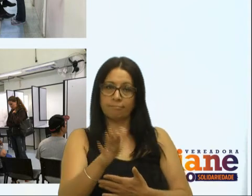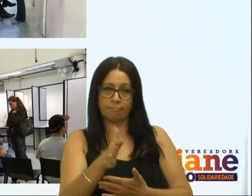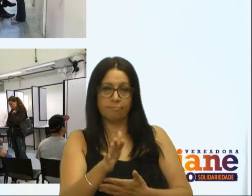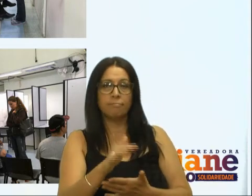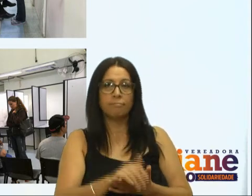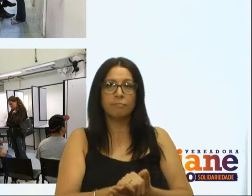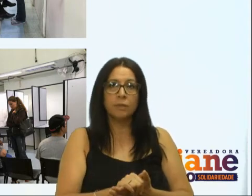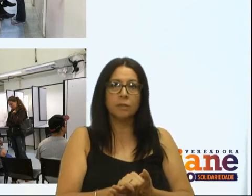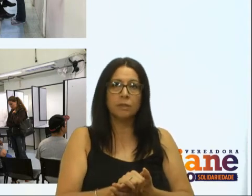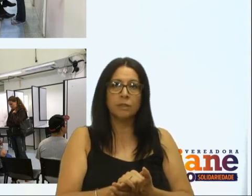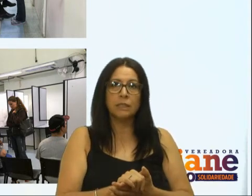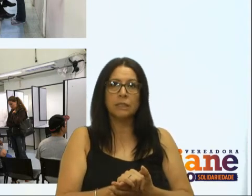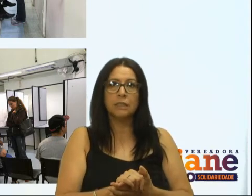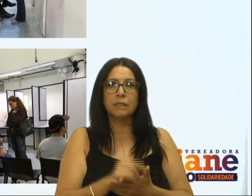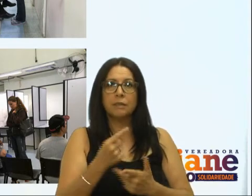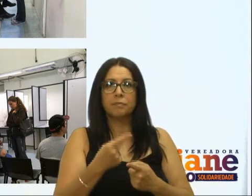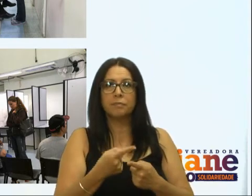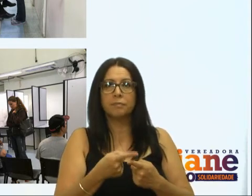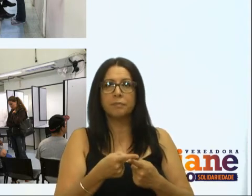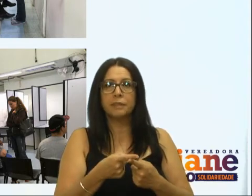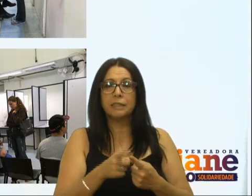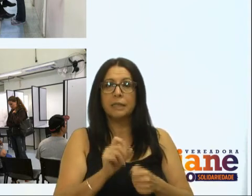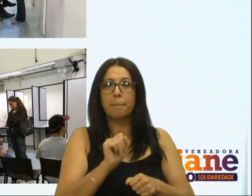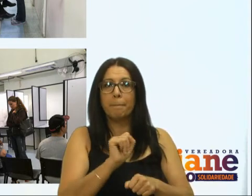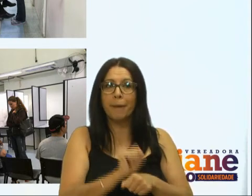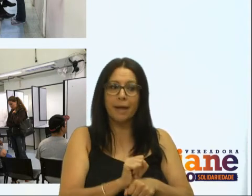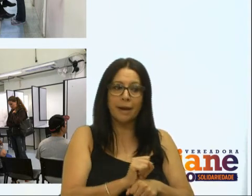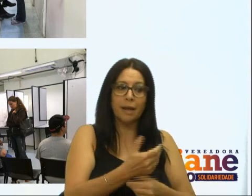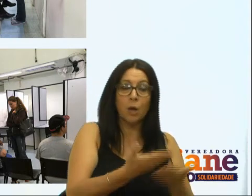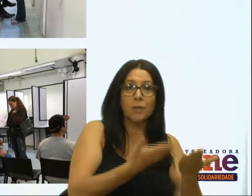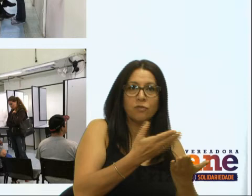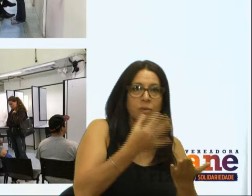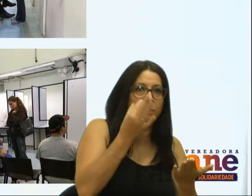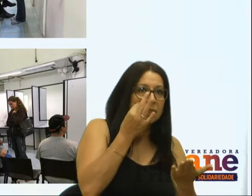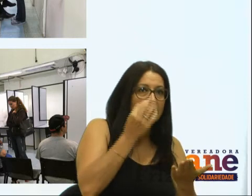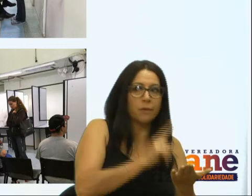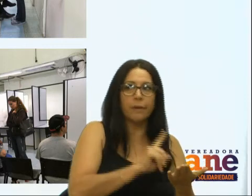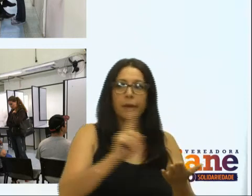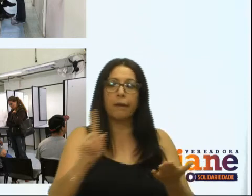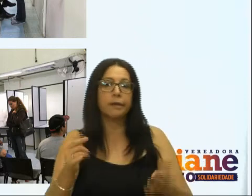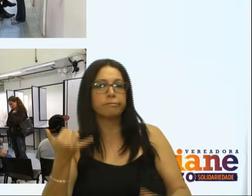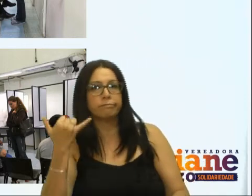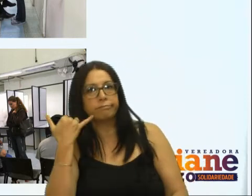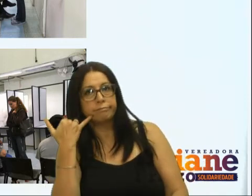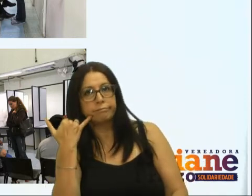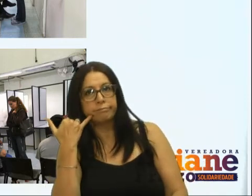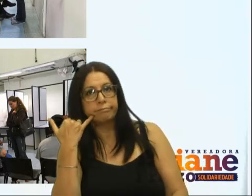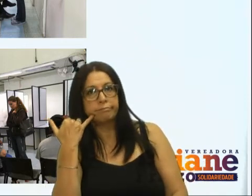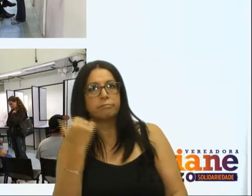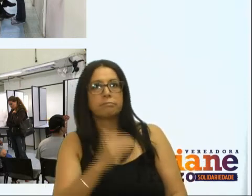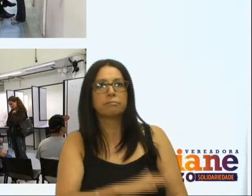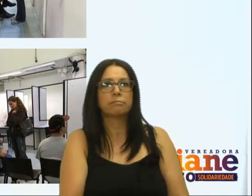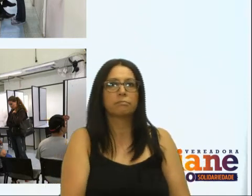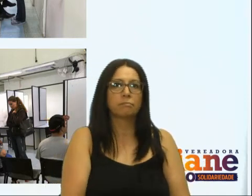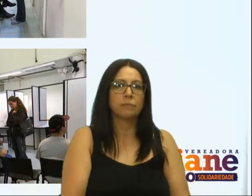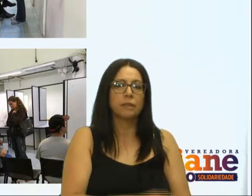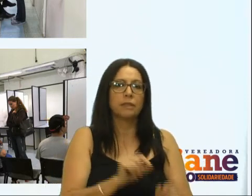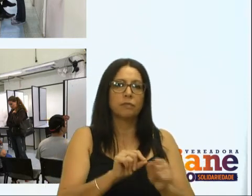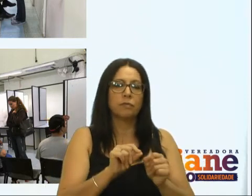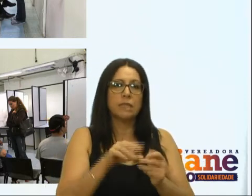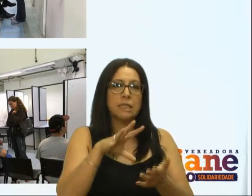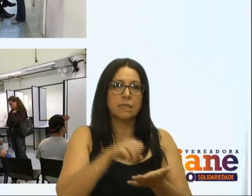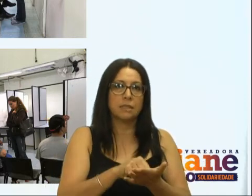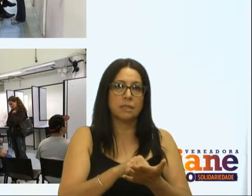pelo motivo deles terem que parar um atendimento presencial para então atender ao telefone e realizar os